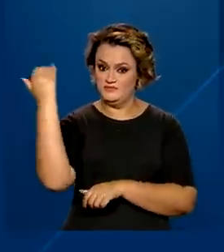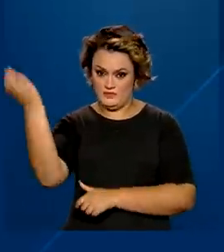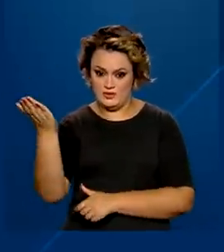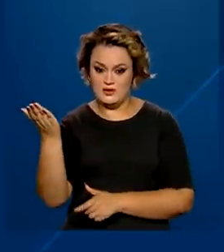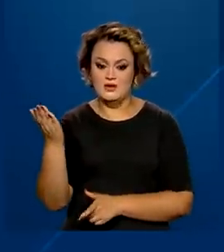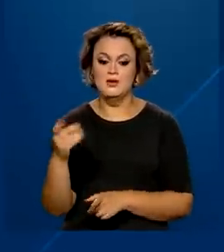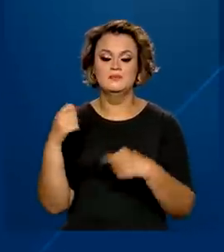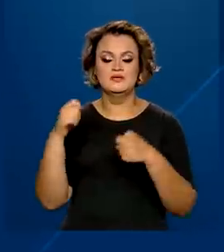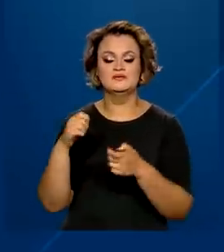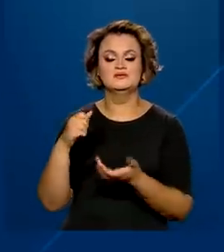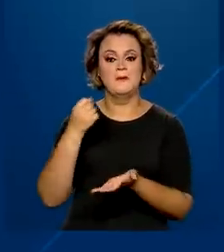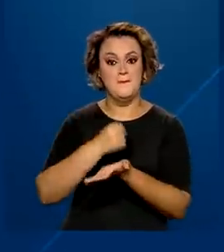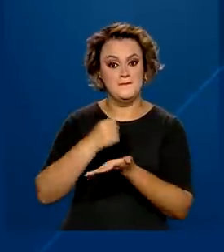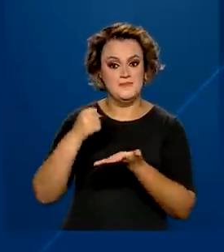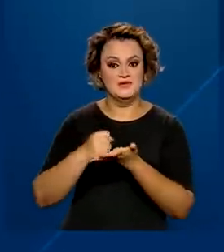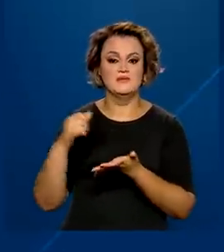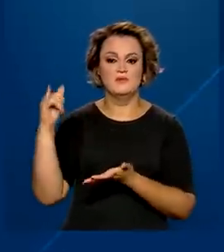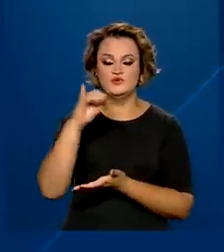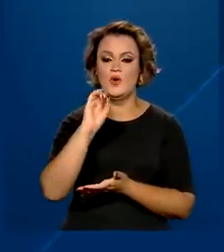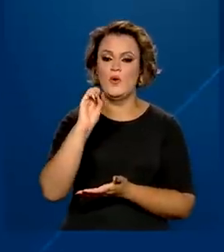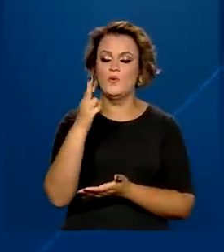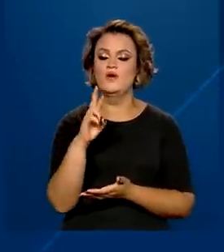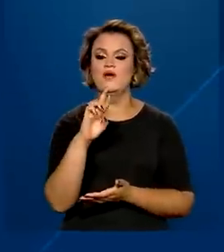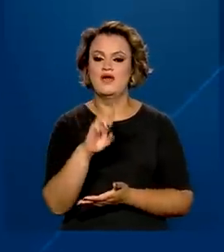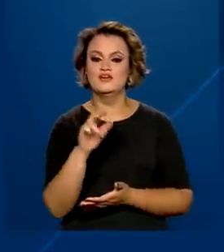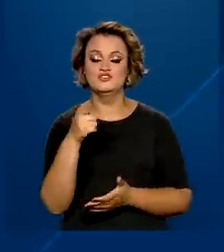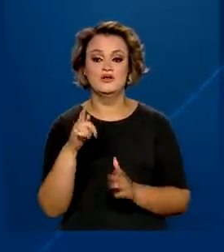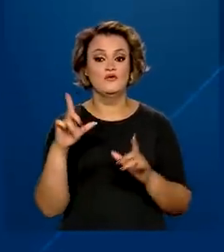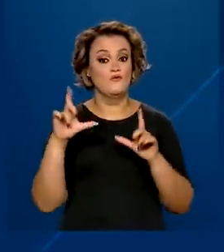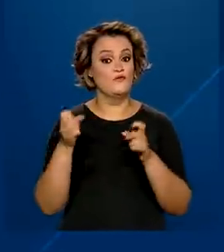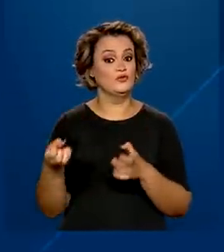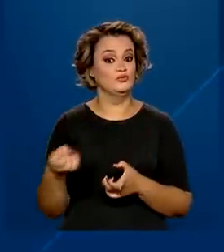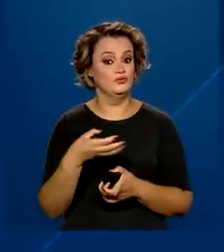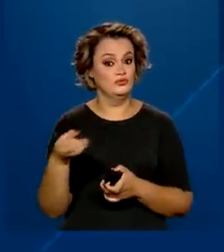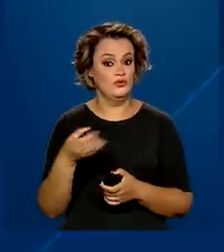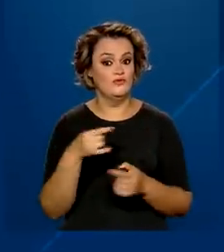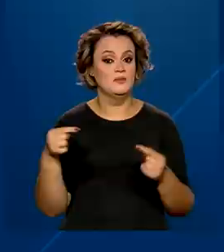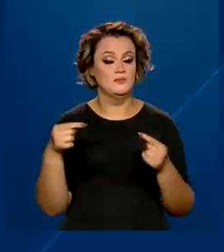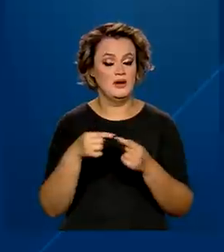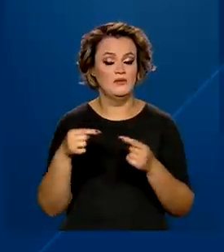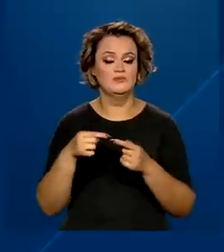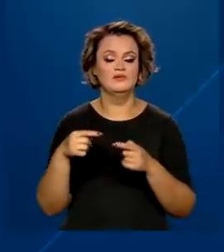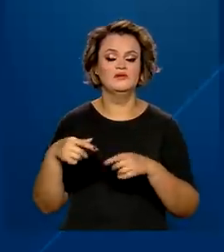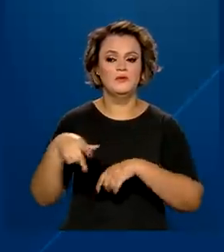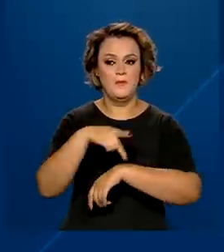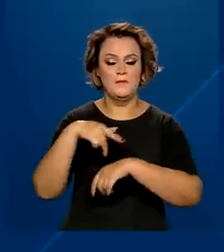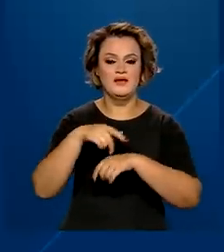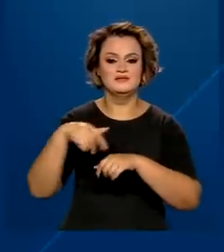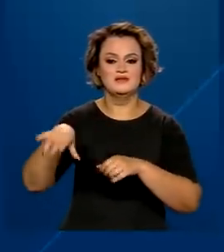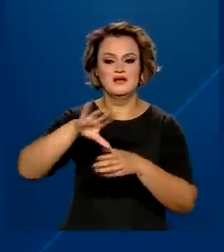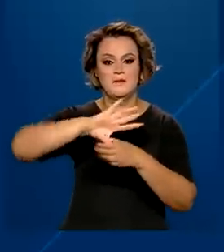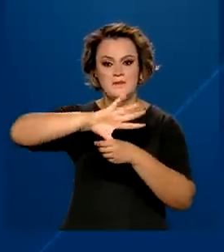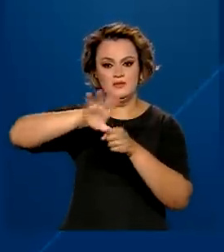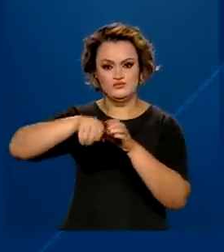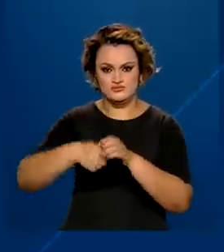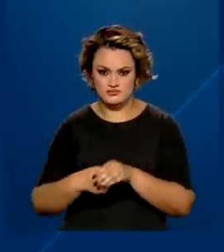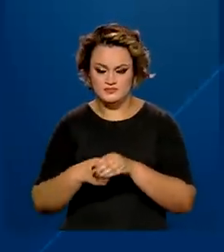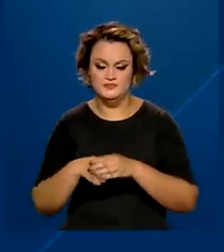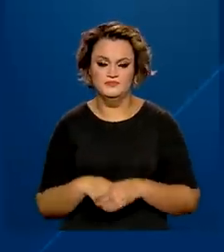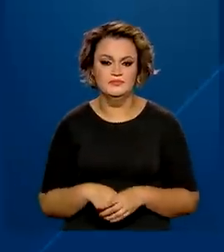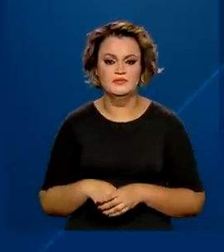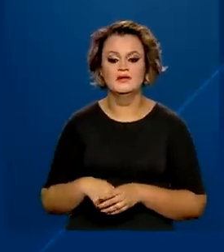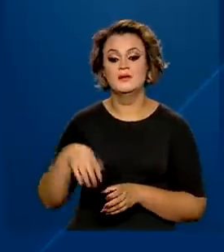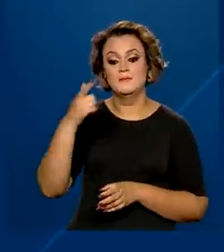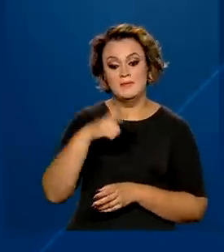necessário o passaporte ou RG com foto recente para viagens entre os países do Mercosul. Além disso, é